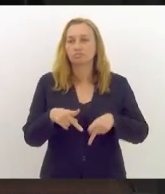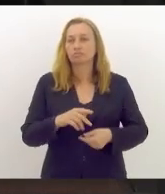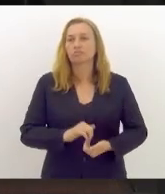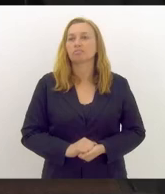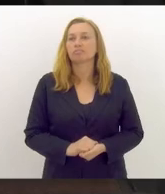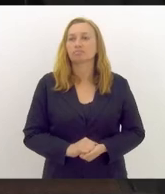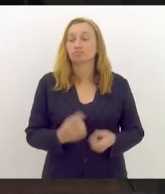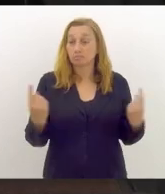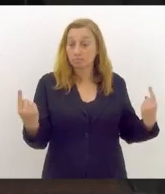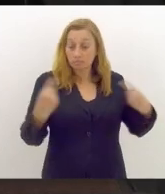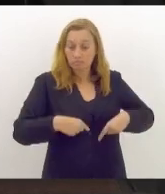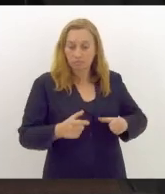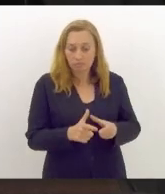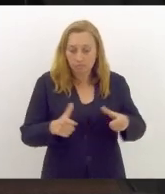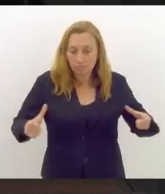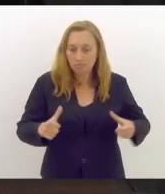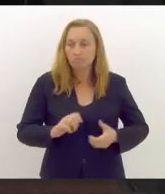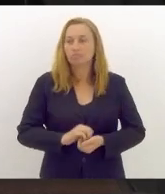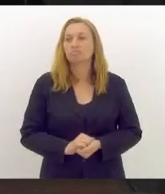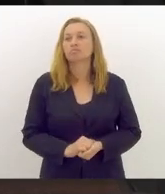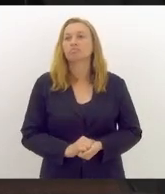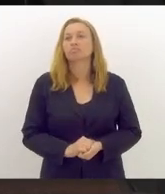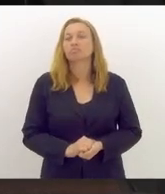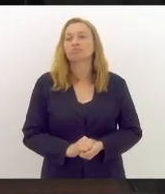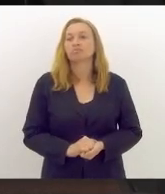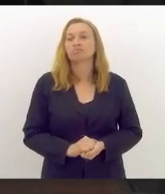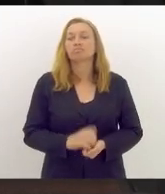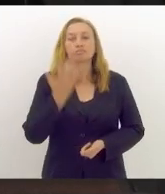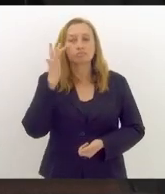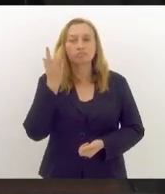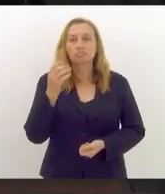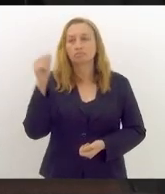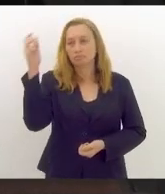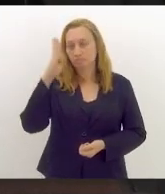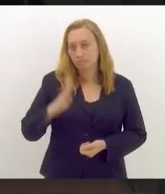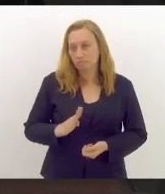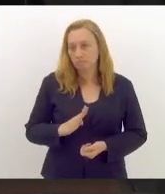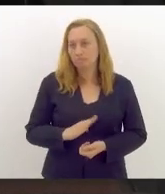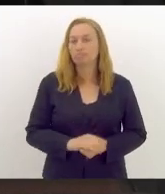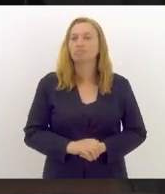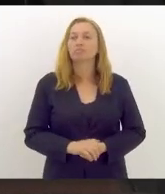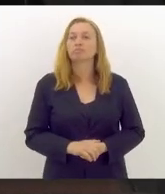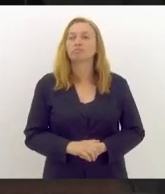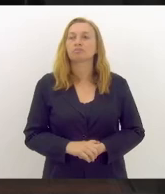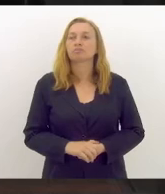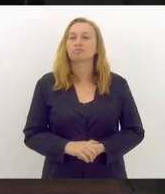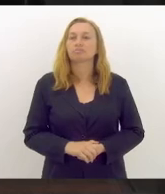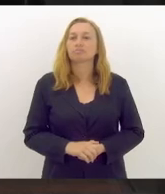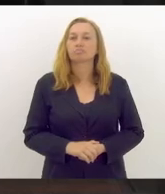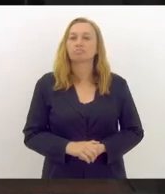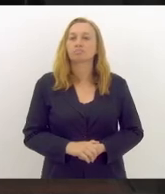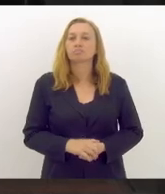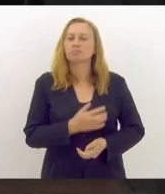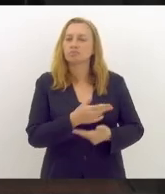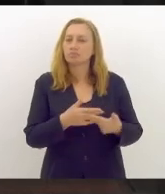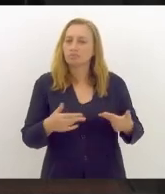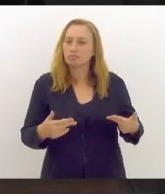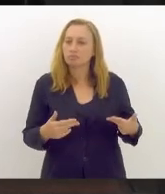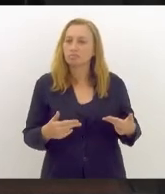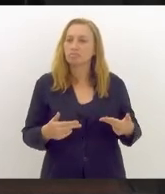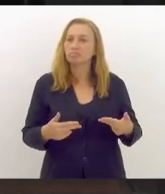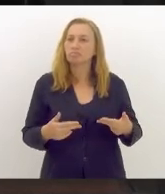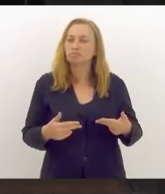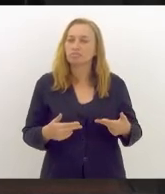É um desafio de grande monta. Eu acho que o Brasil vinha numa toada de vários desgastes,